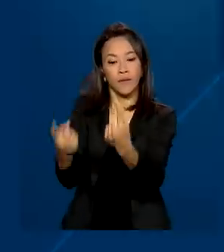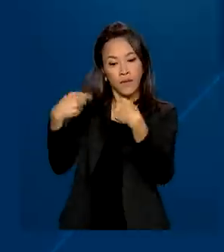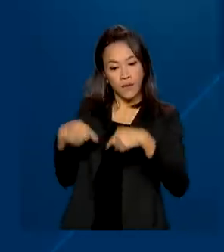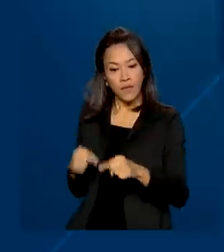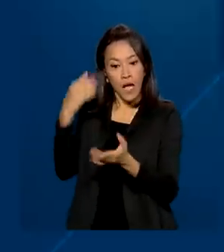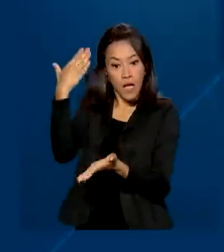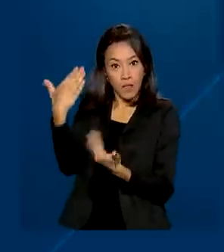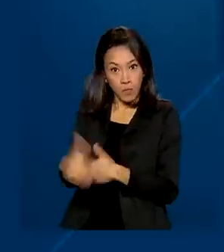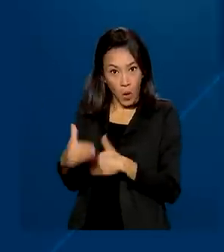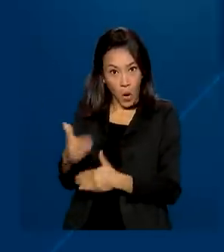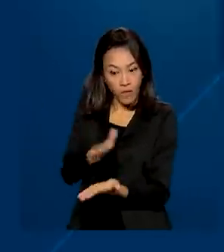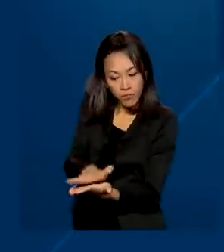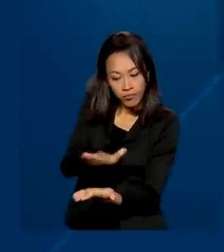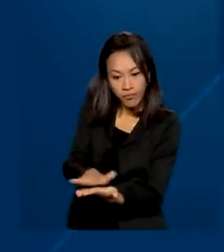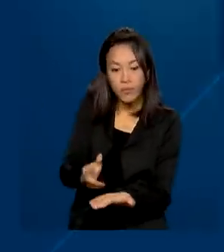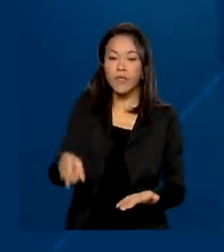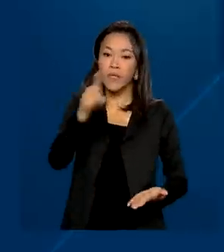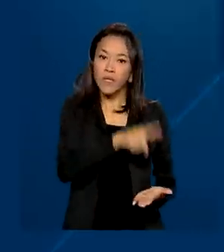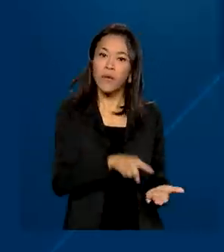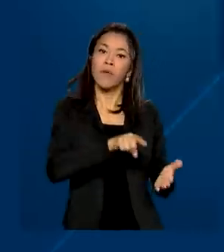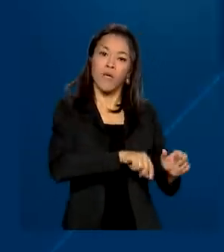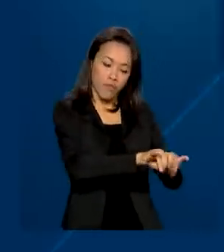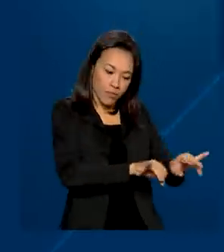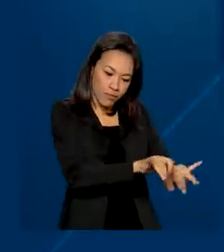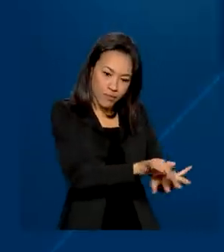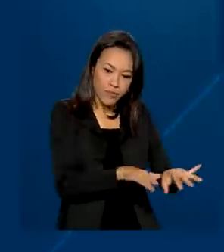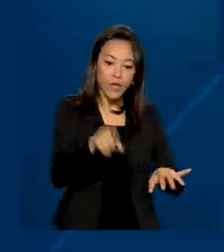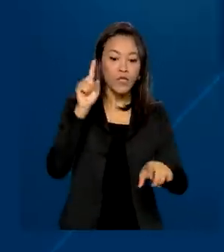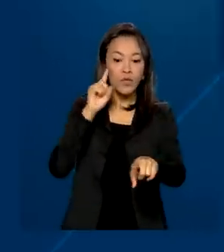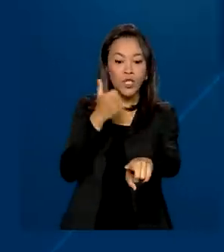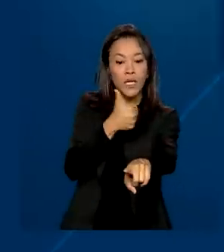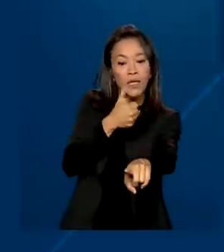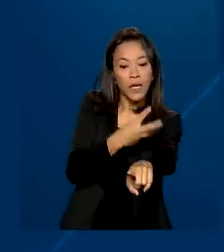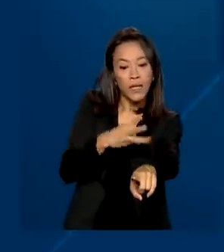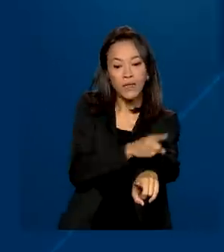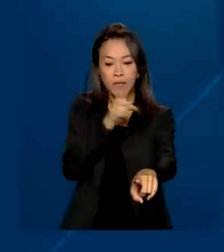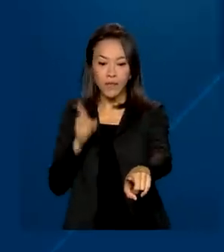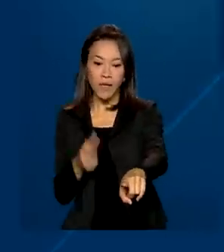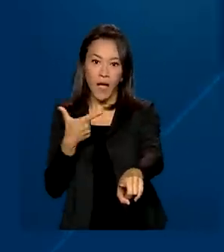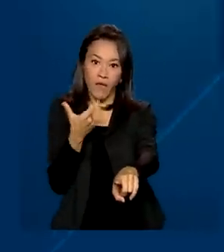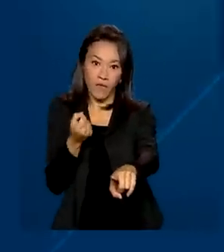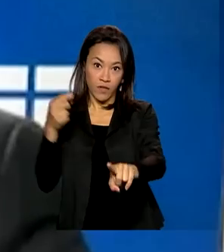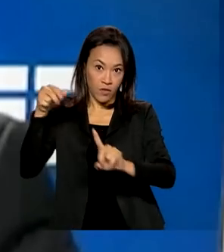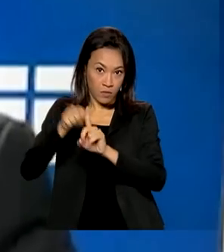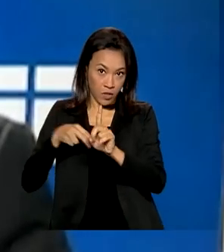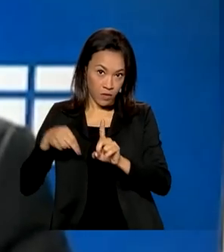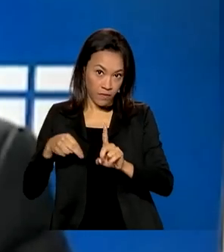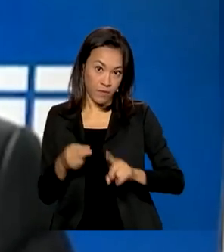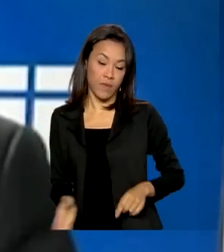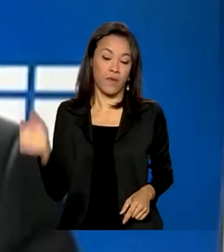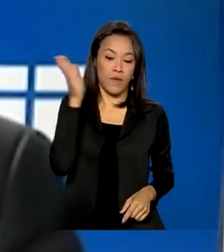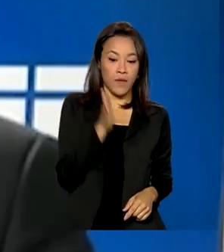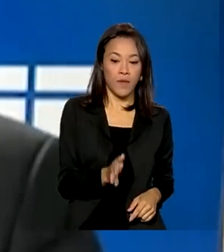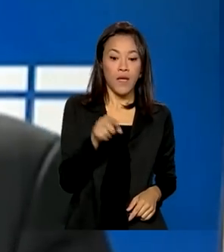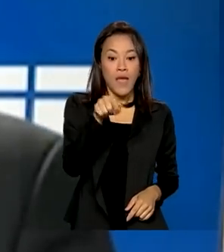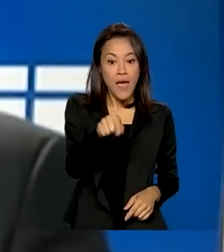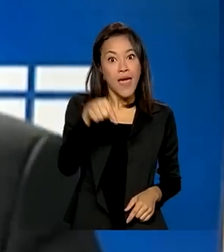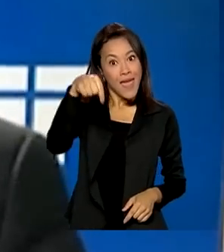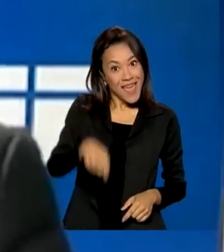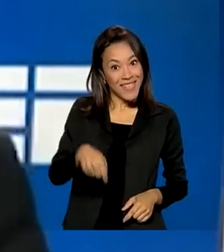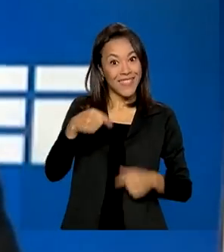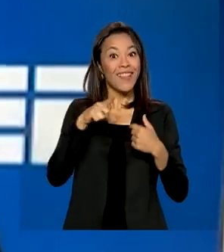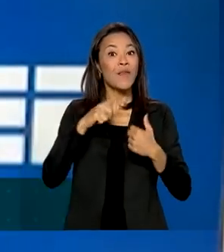provas na versão impressa e digital serão aplicadas nos dias 13 e 20 de novembro. Essa edição tem uma grande